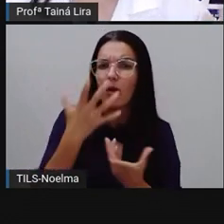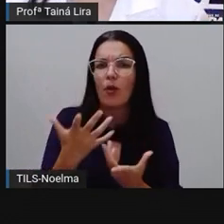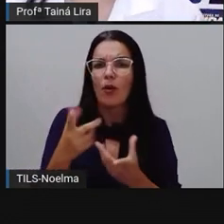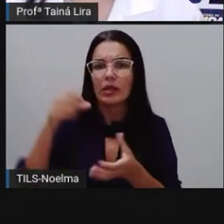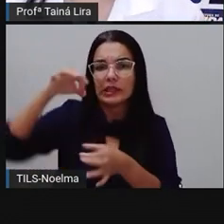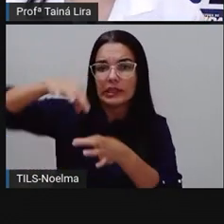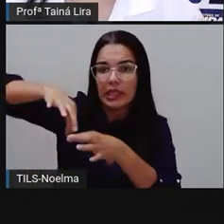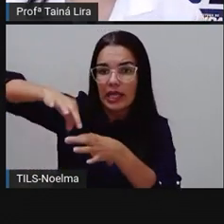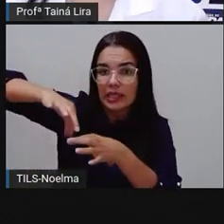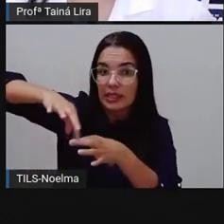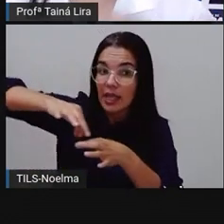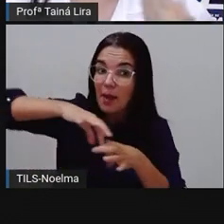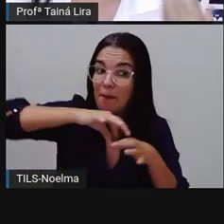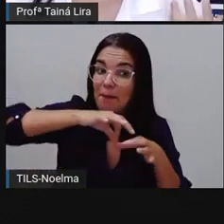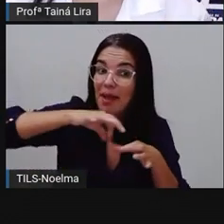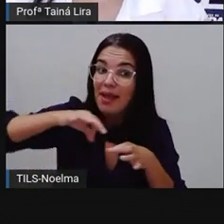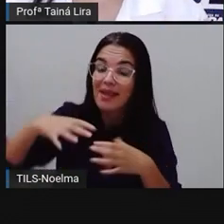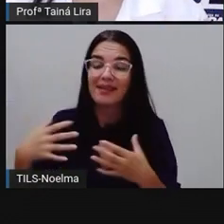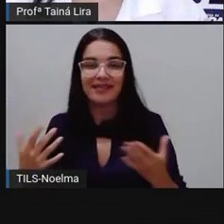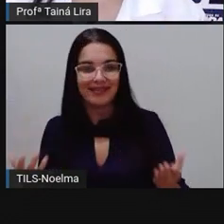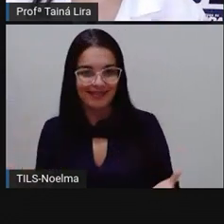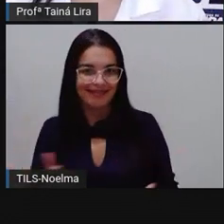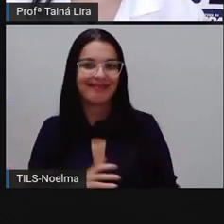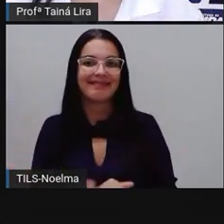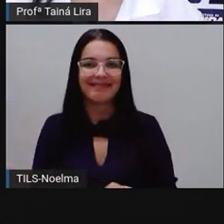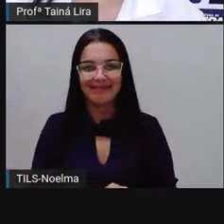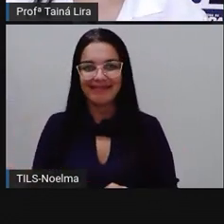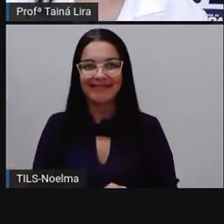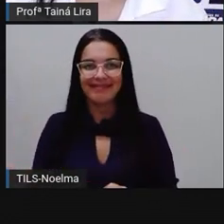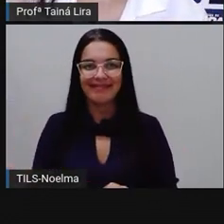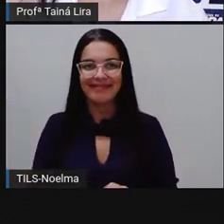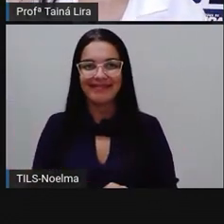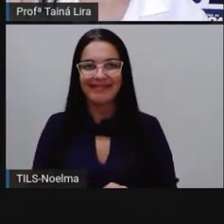olha lá agora, ó, as sementes, tá?